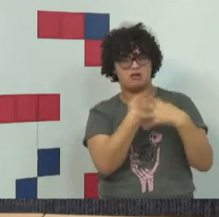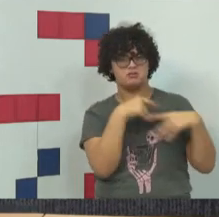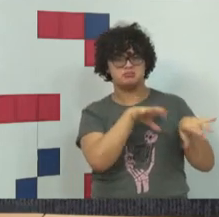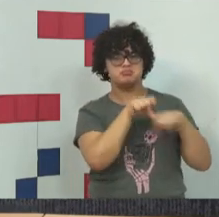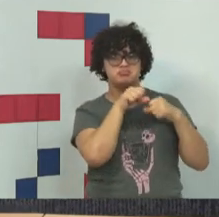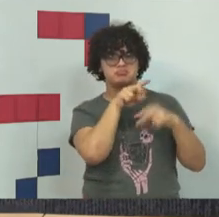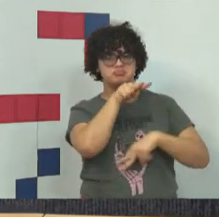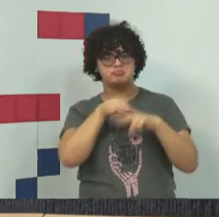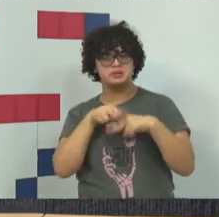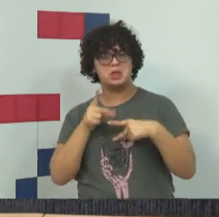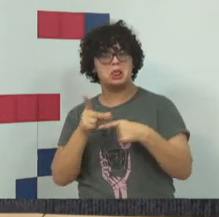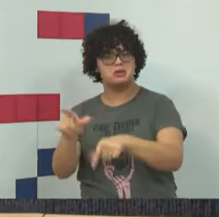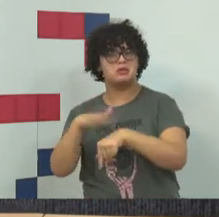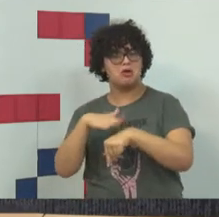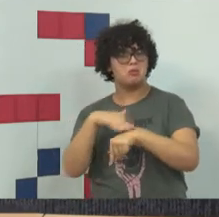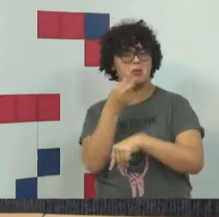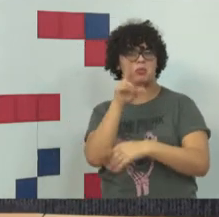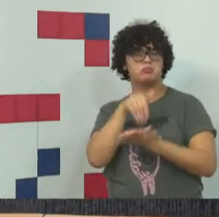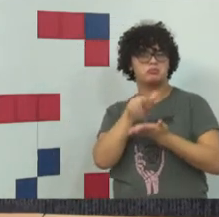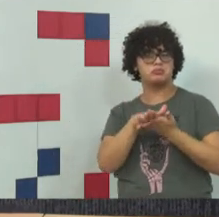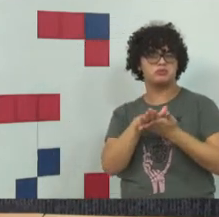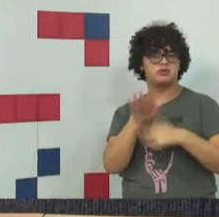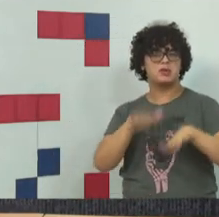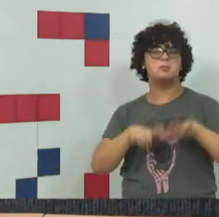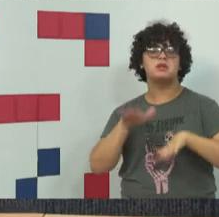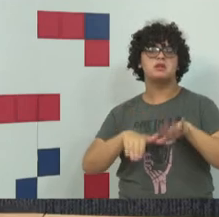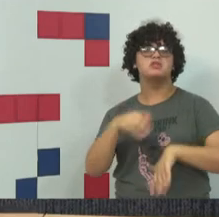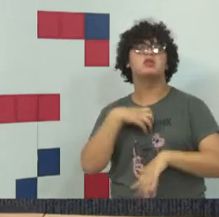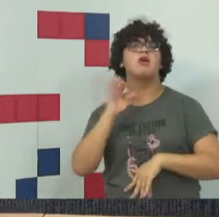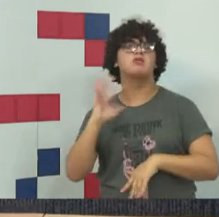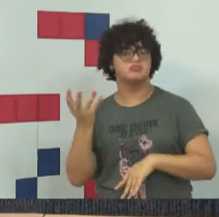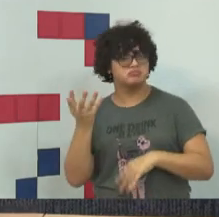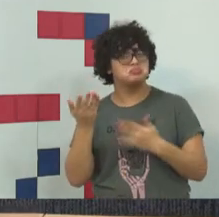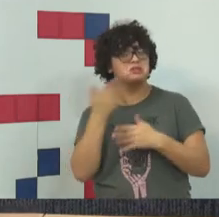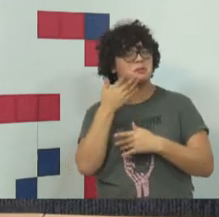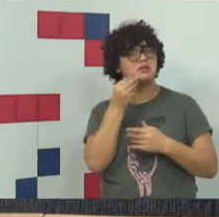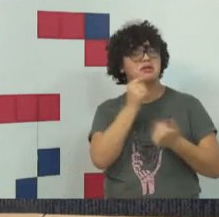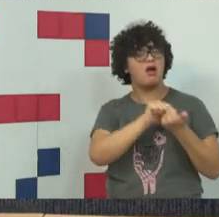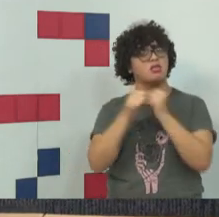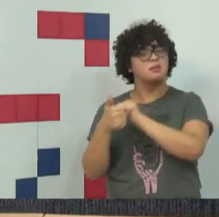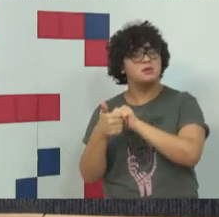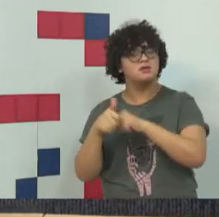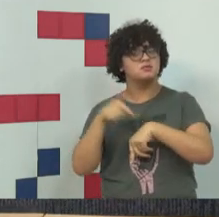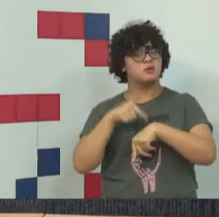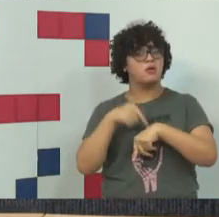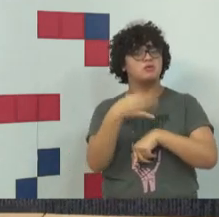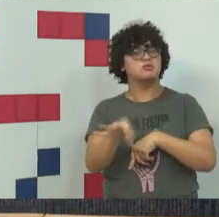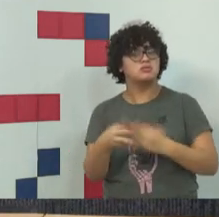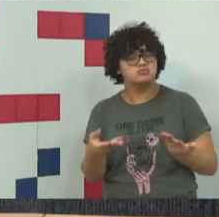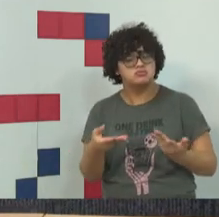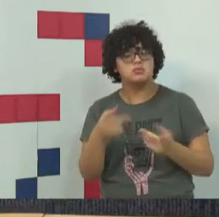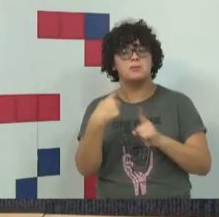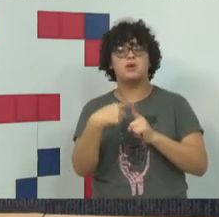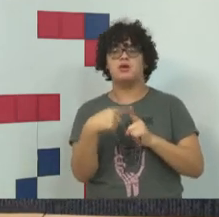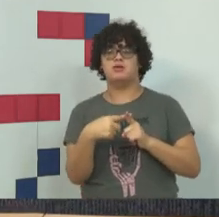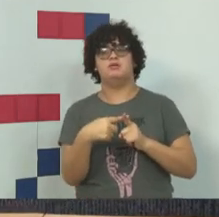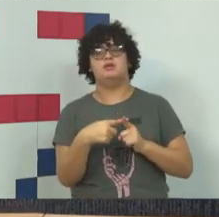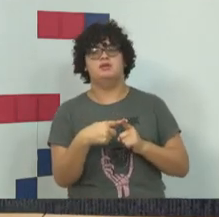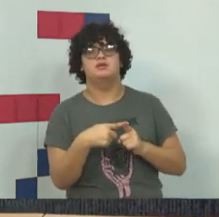chamado a organizar ou a adaptar nesse tema, nesse momento, de forma que